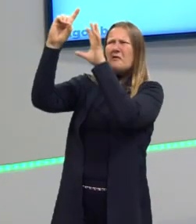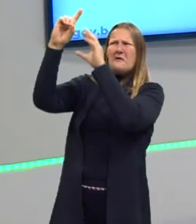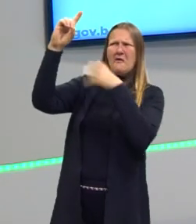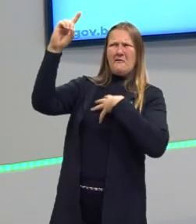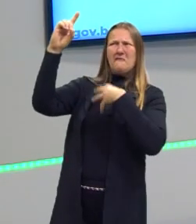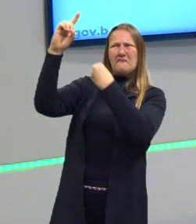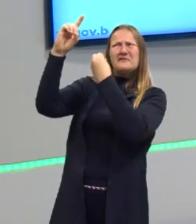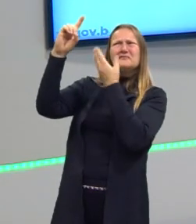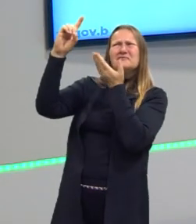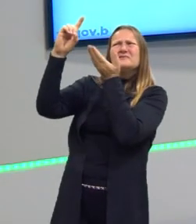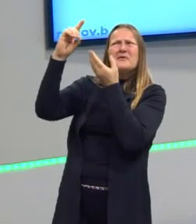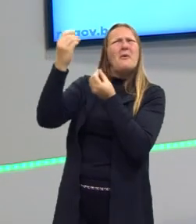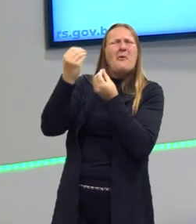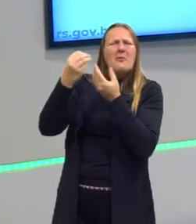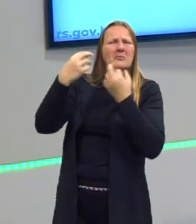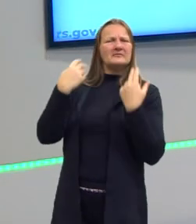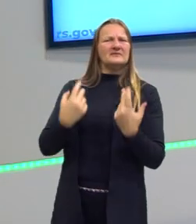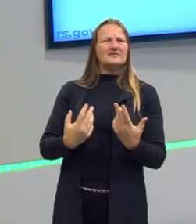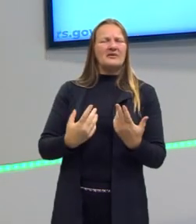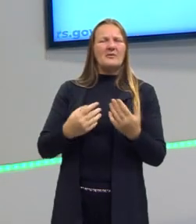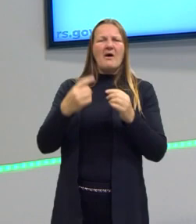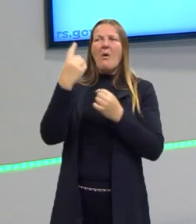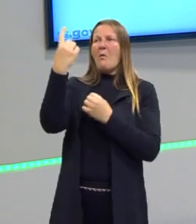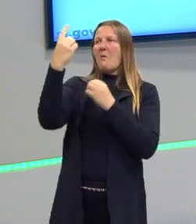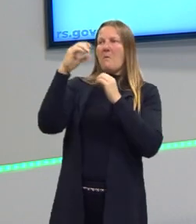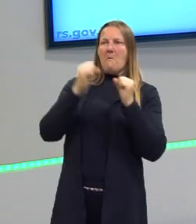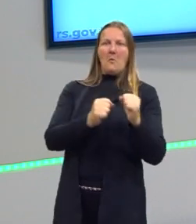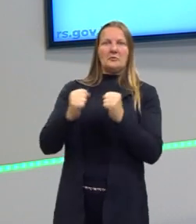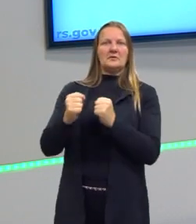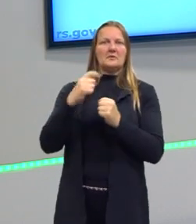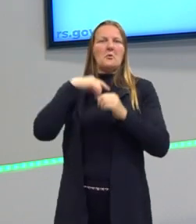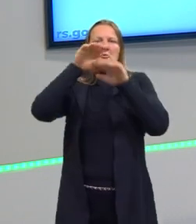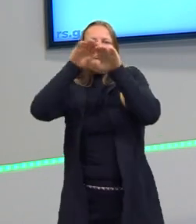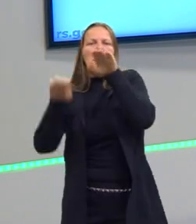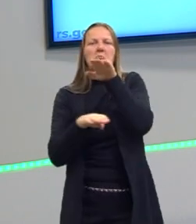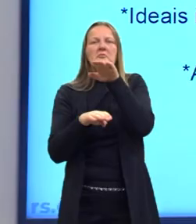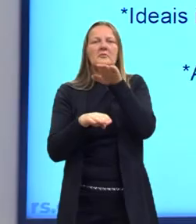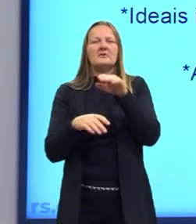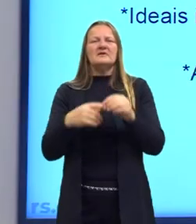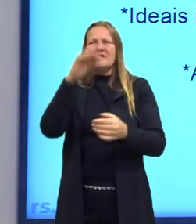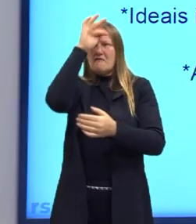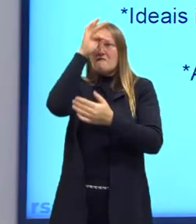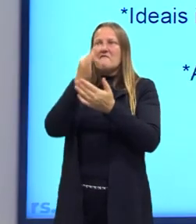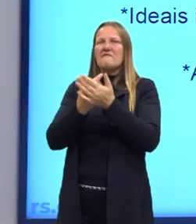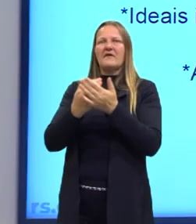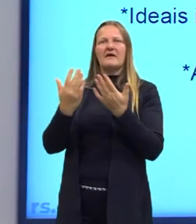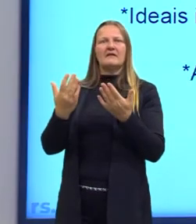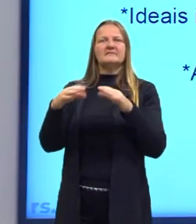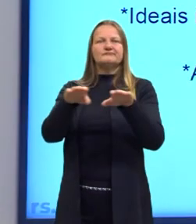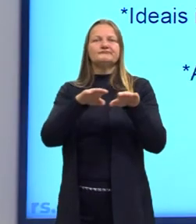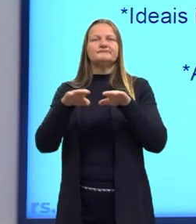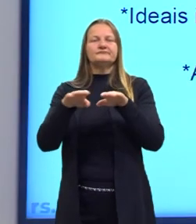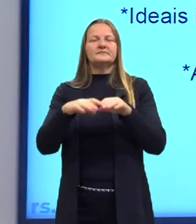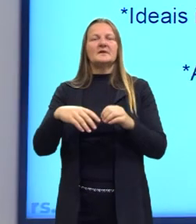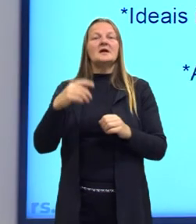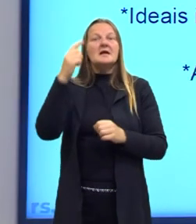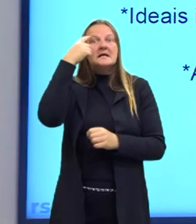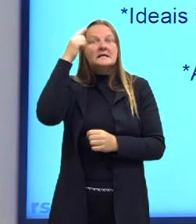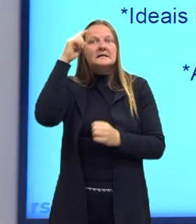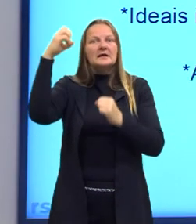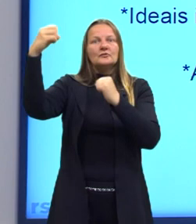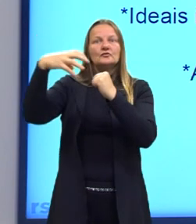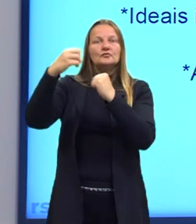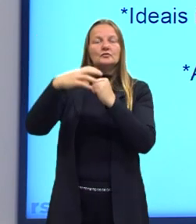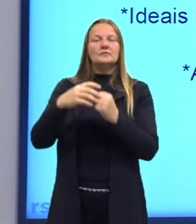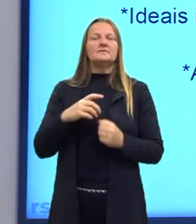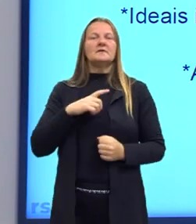Como naturalizaram, isso se nós professamos uma fé que nos diz o contrário? Olha, as ideias iluministas, declaração dos